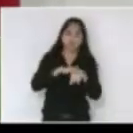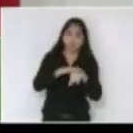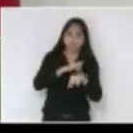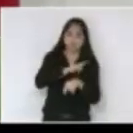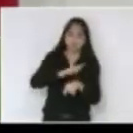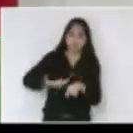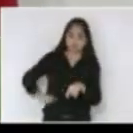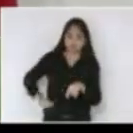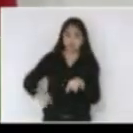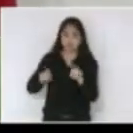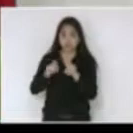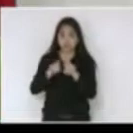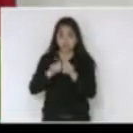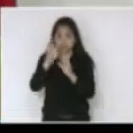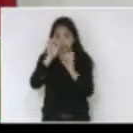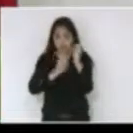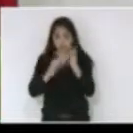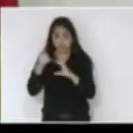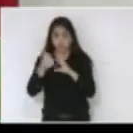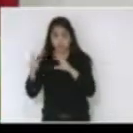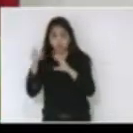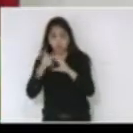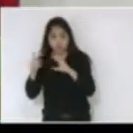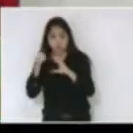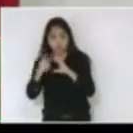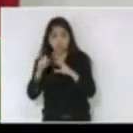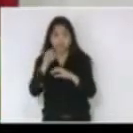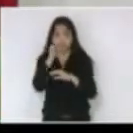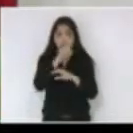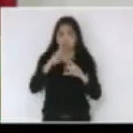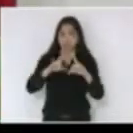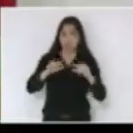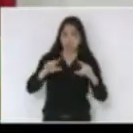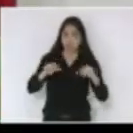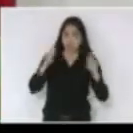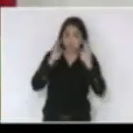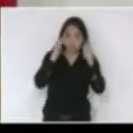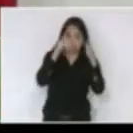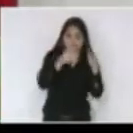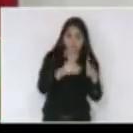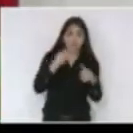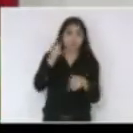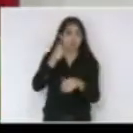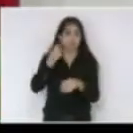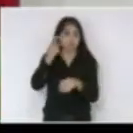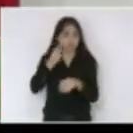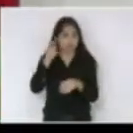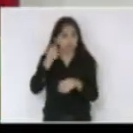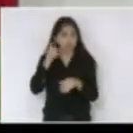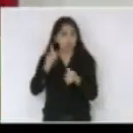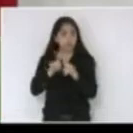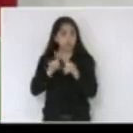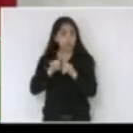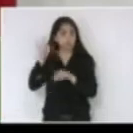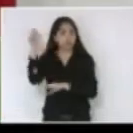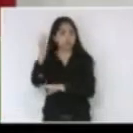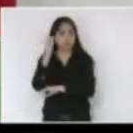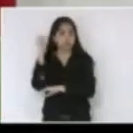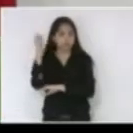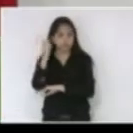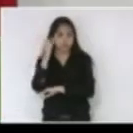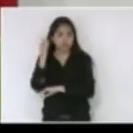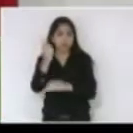assunto com a Selesc estamos tratando desse assunto em Brasília com o Fórum Parlamentar Catarinense e do Rio Grande do Sul para